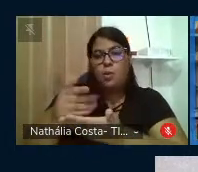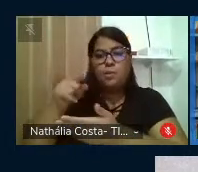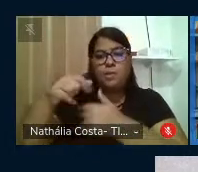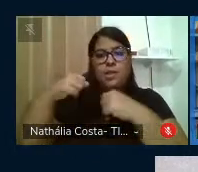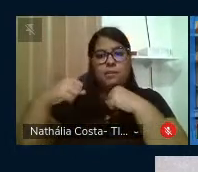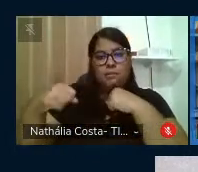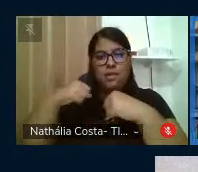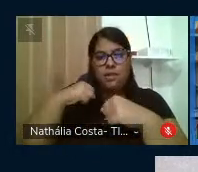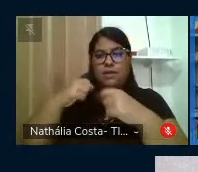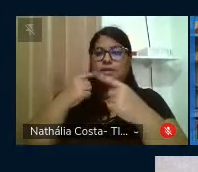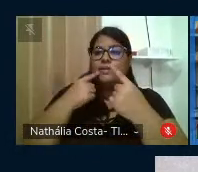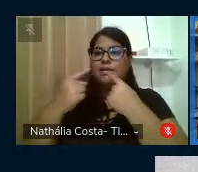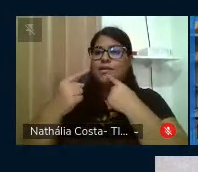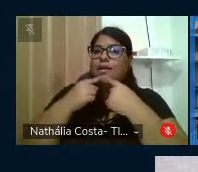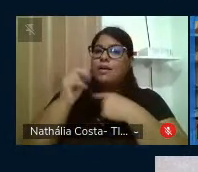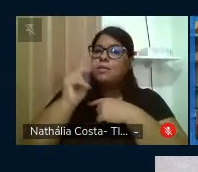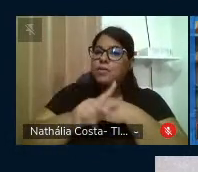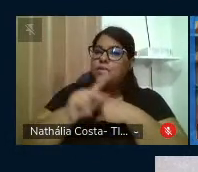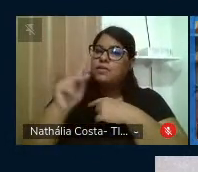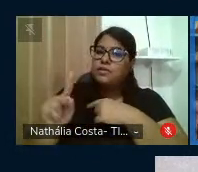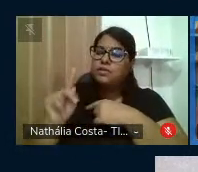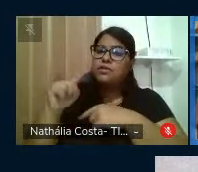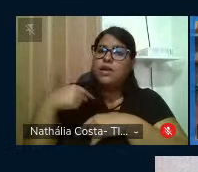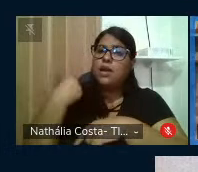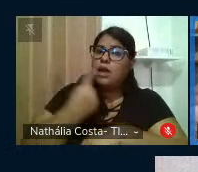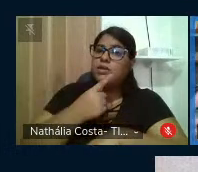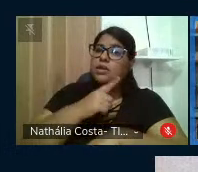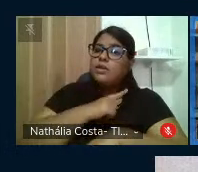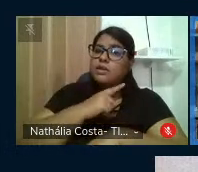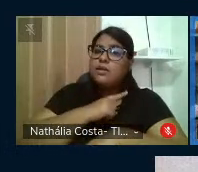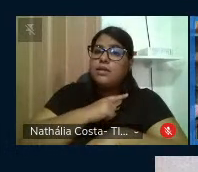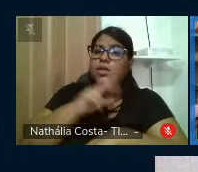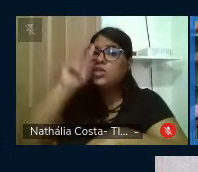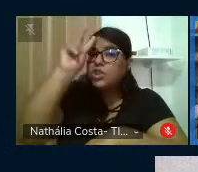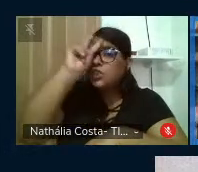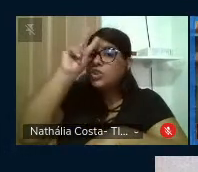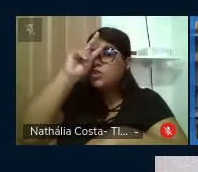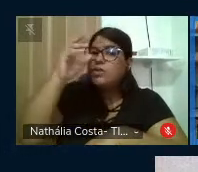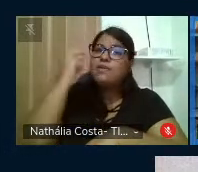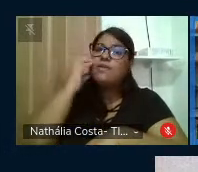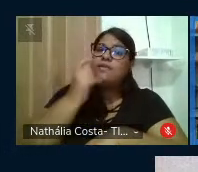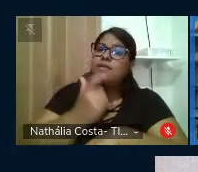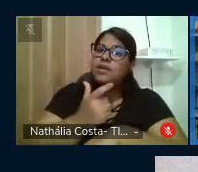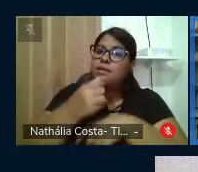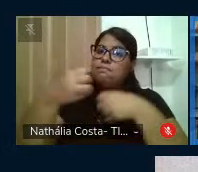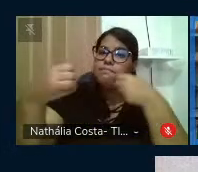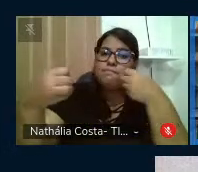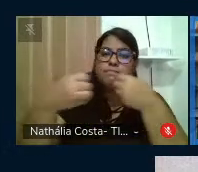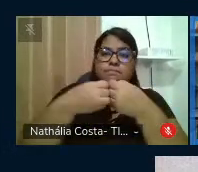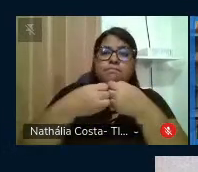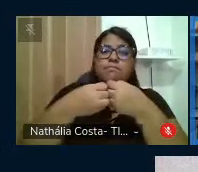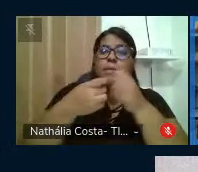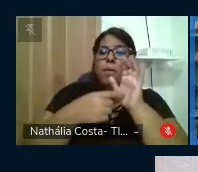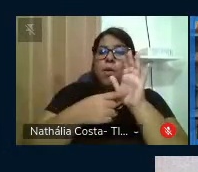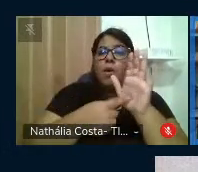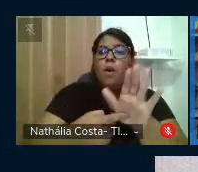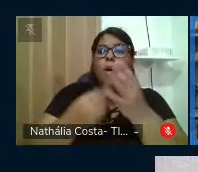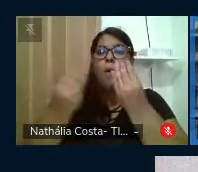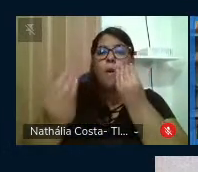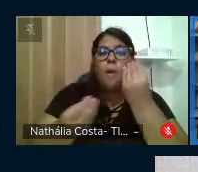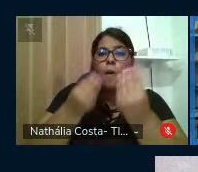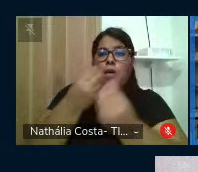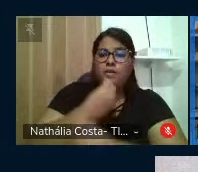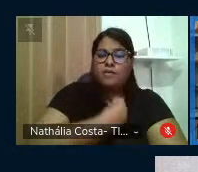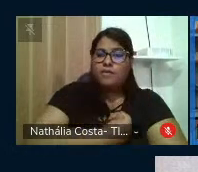que inicia esse diálogo com os professores, a gente tem um pouco da história de Freire, aproximando um pouco e mostrando como é que a